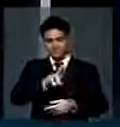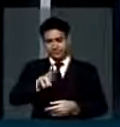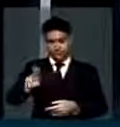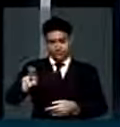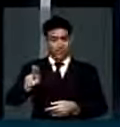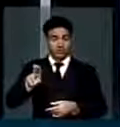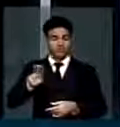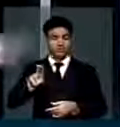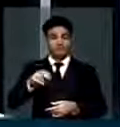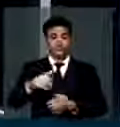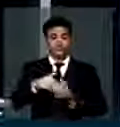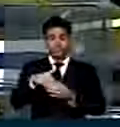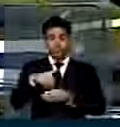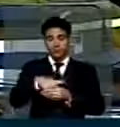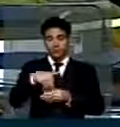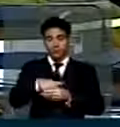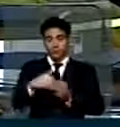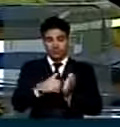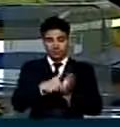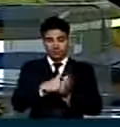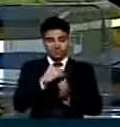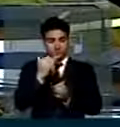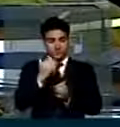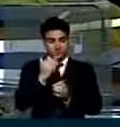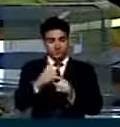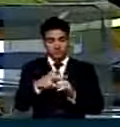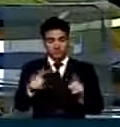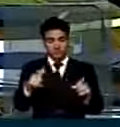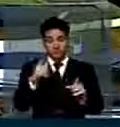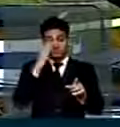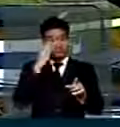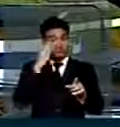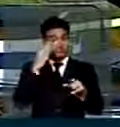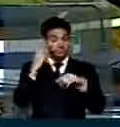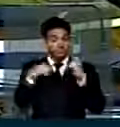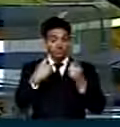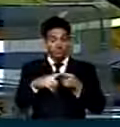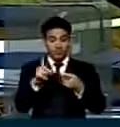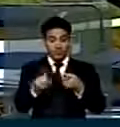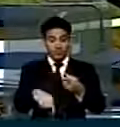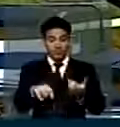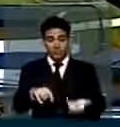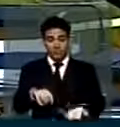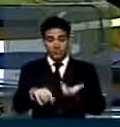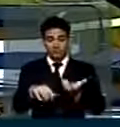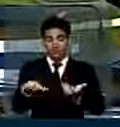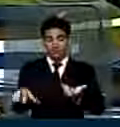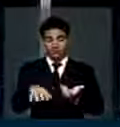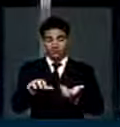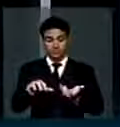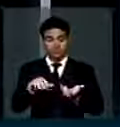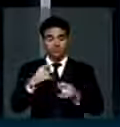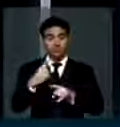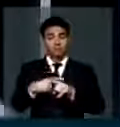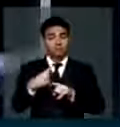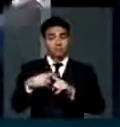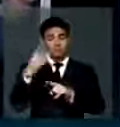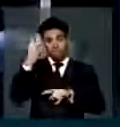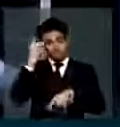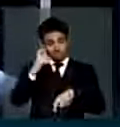voto fechado ele deixa de existir, mas a sessão tem que ser Câmara e Senado. E não amanhã às 14 horas